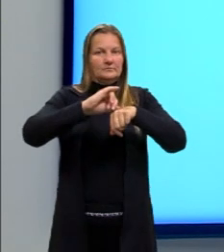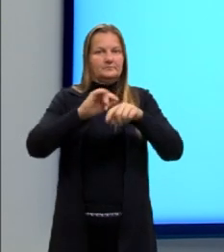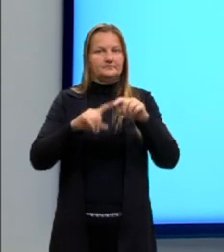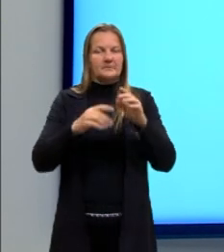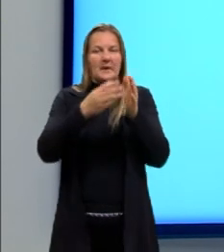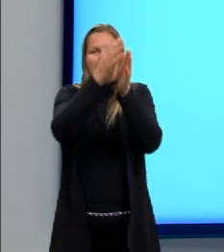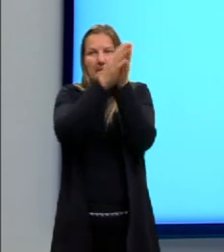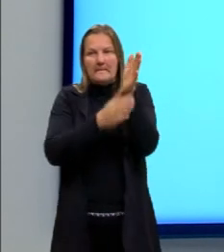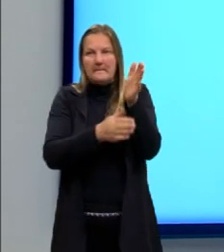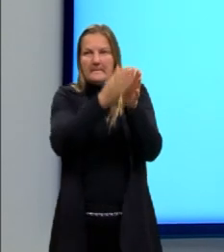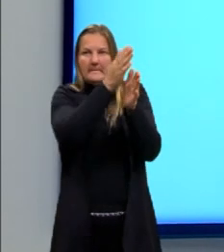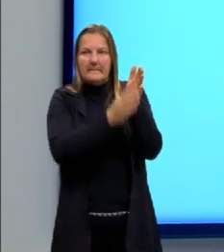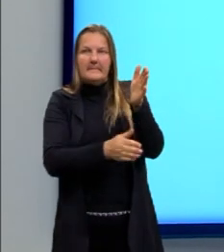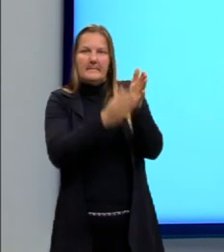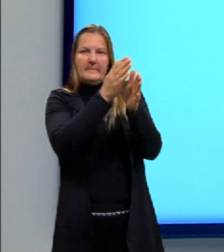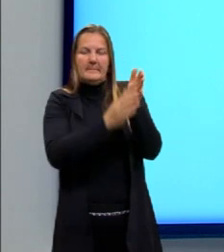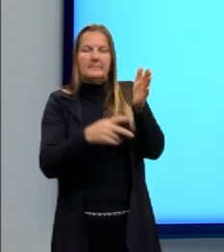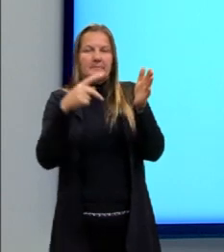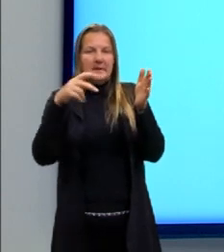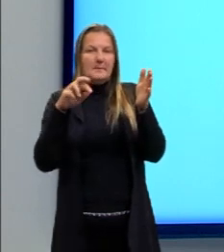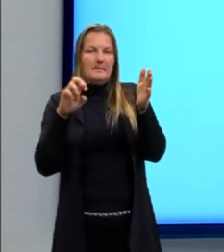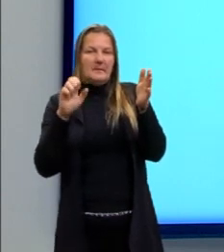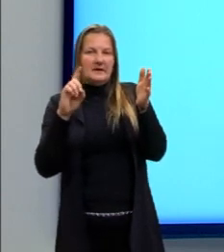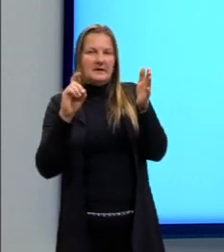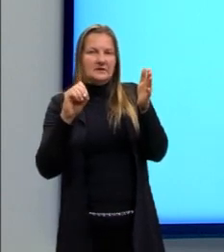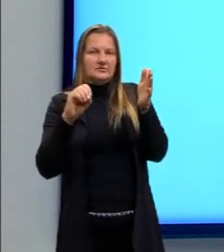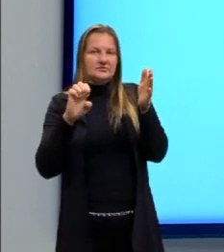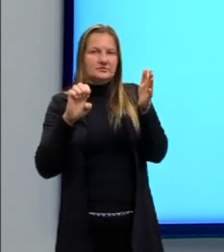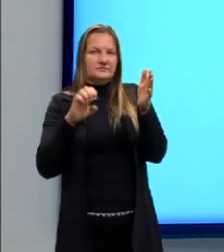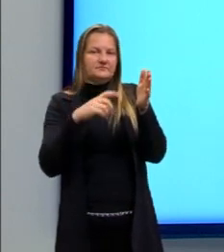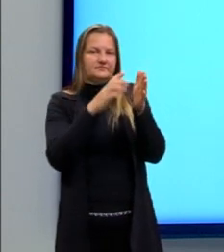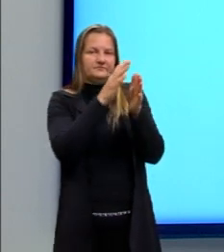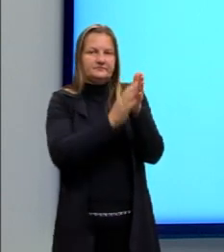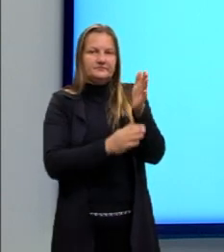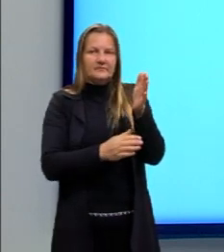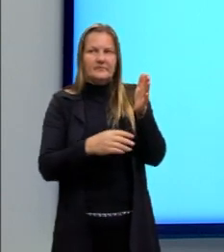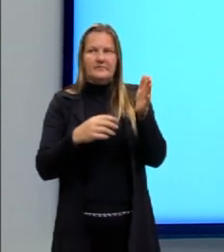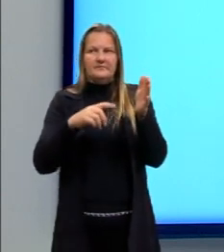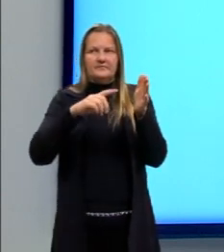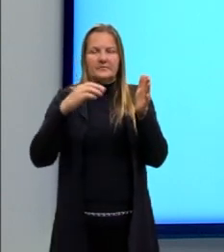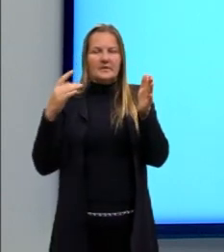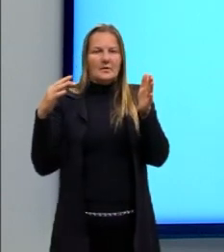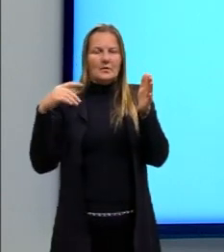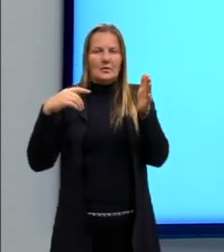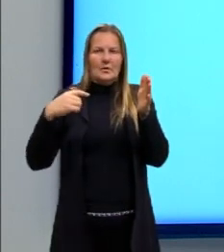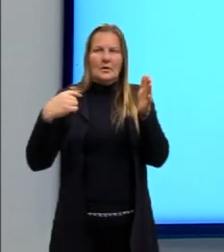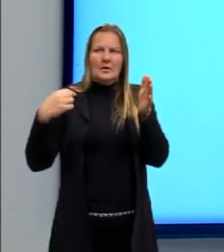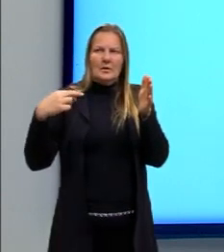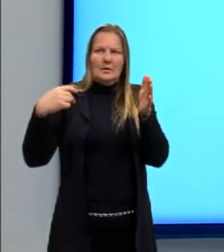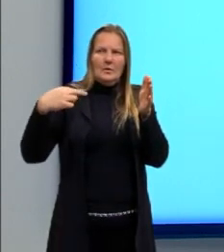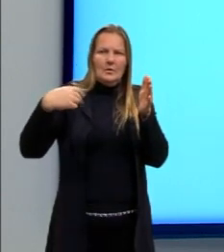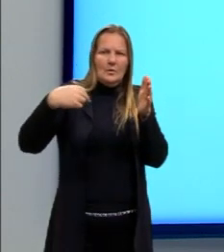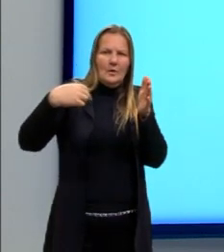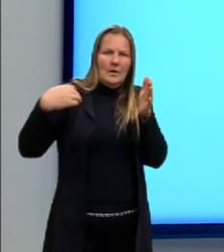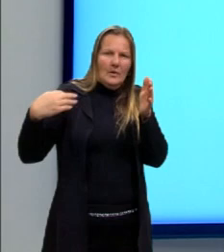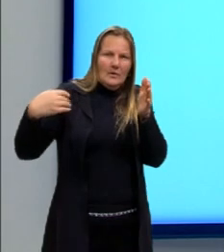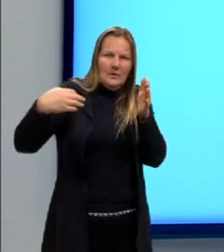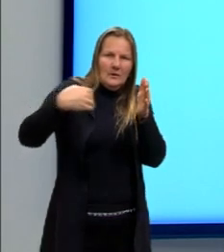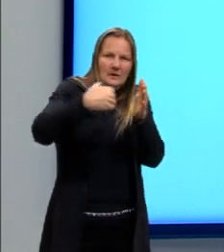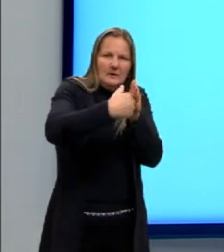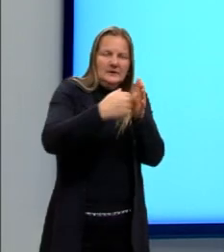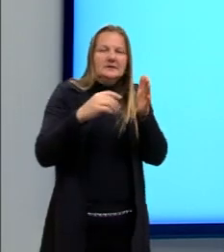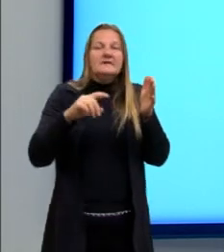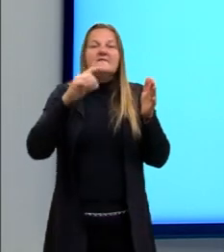parede, pode ser somente um objeto mesmo. E a gente tem as ondas então de retorno, que são essas verdes.